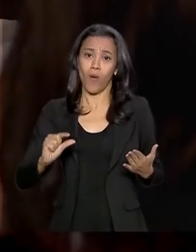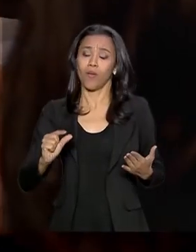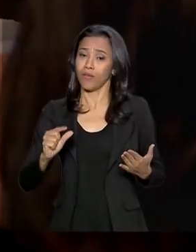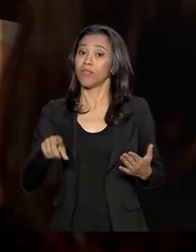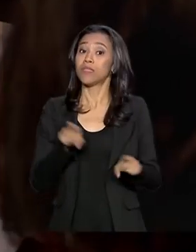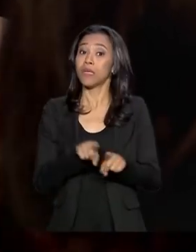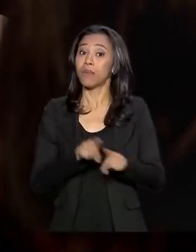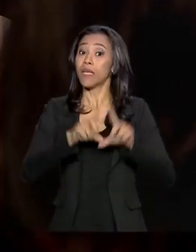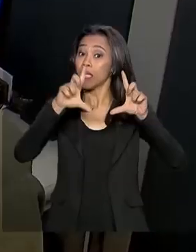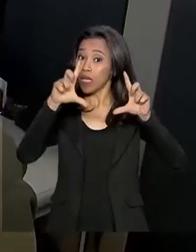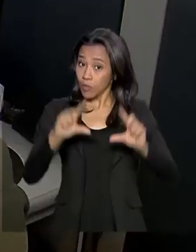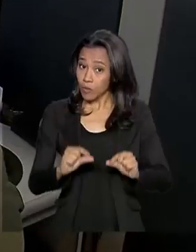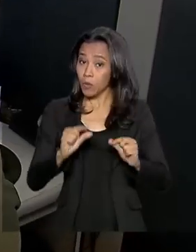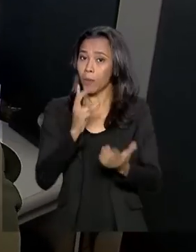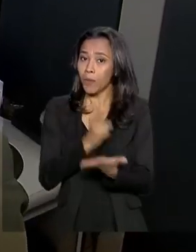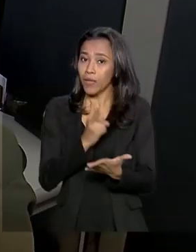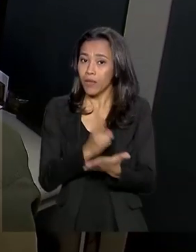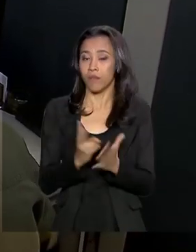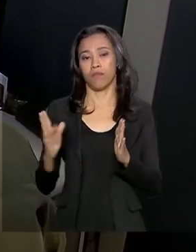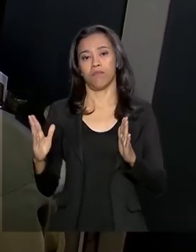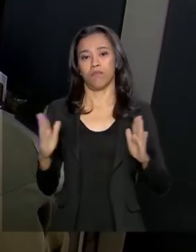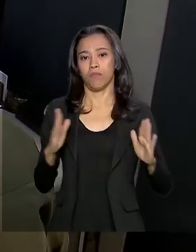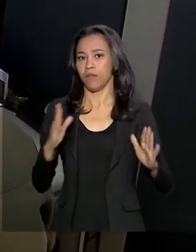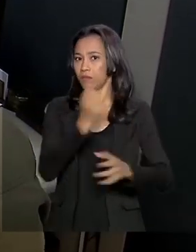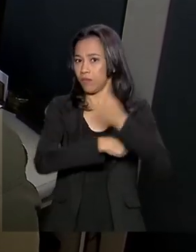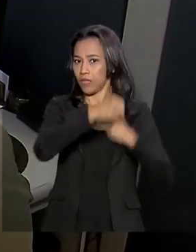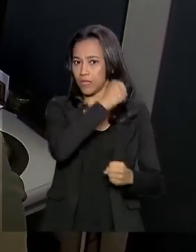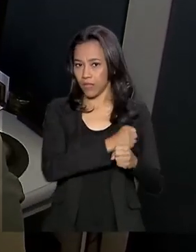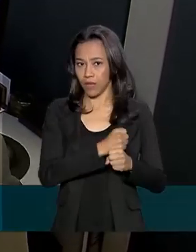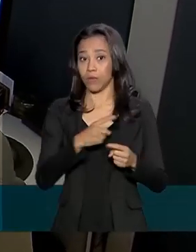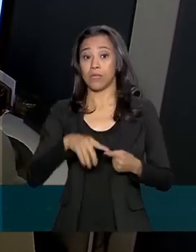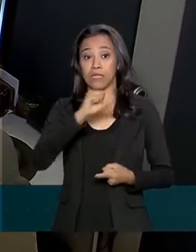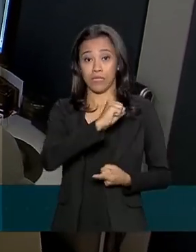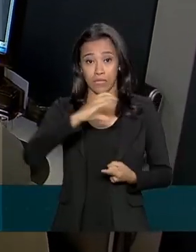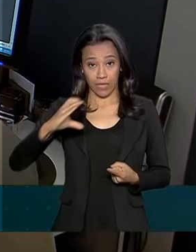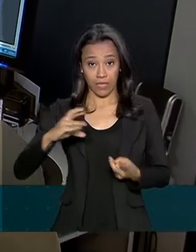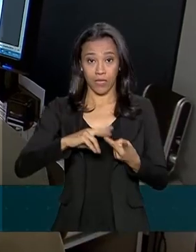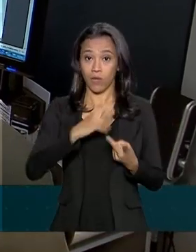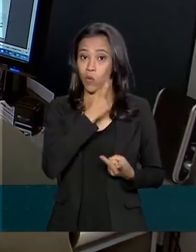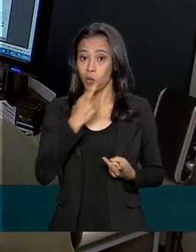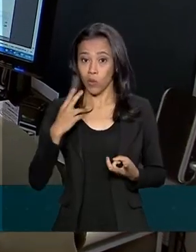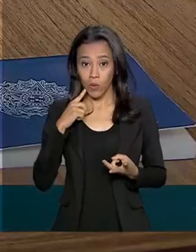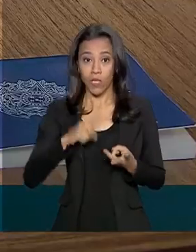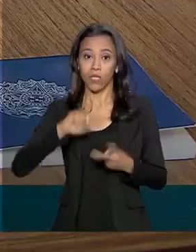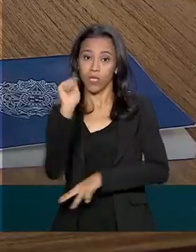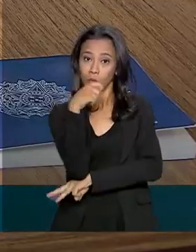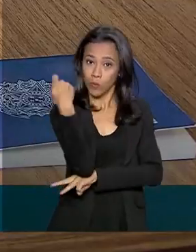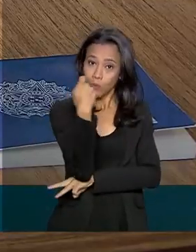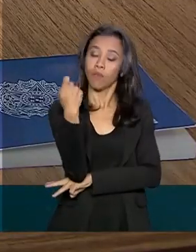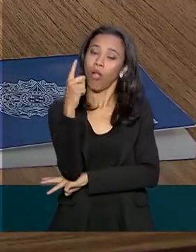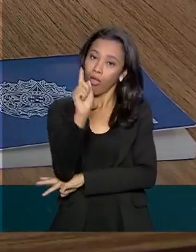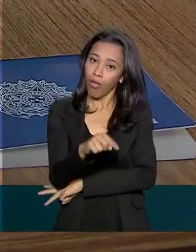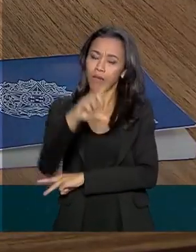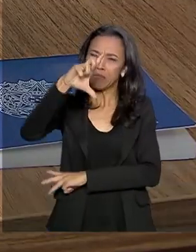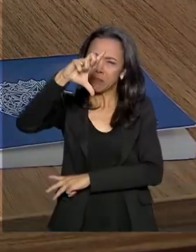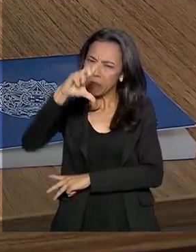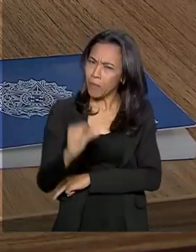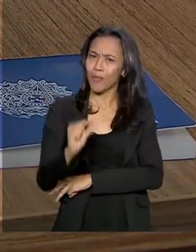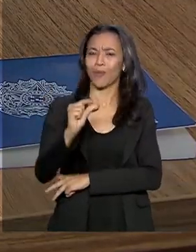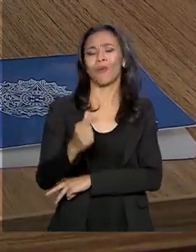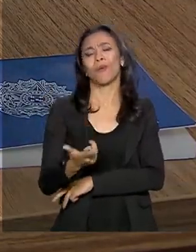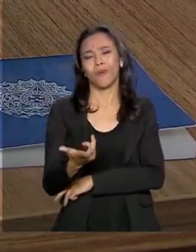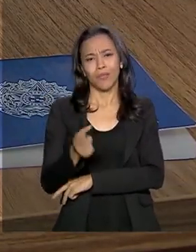caiu em relação ao mesmo período do ano passado. Santa Catarina, Rondônia e Rio Grande do Sul registraram as menores